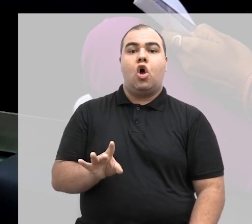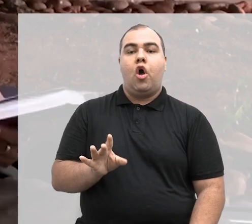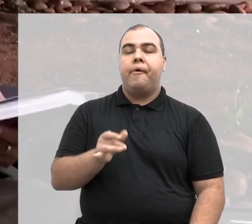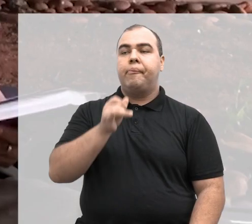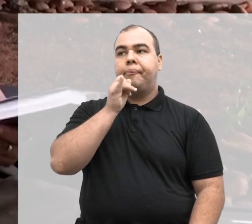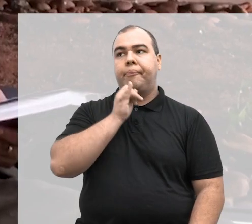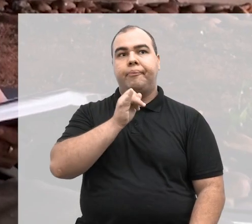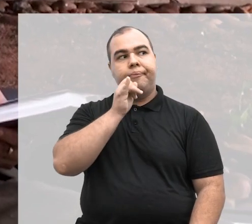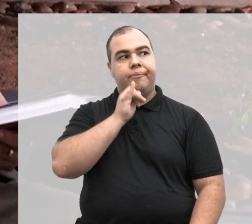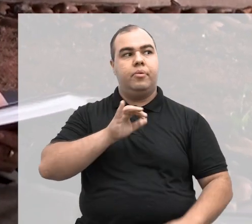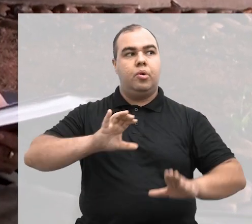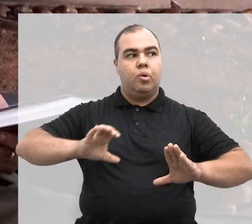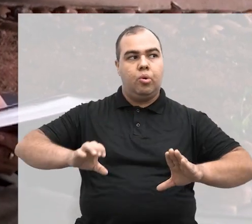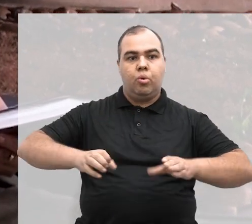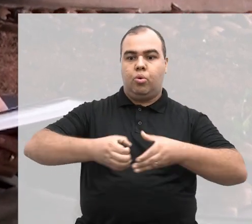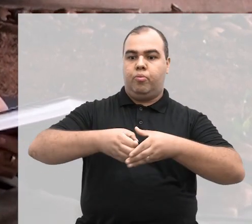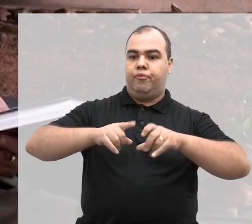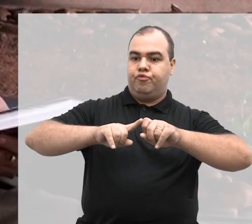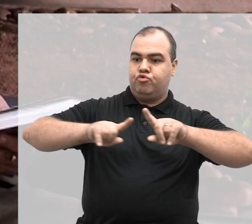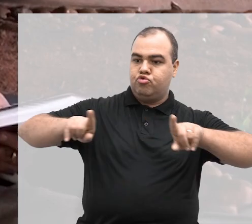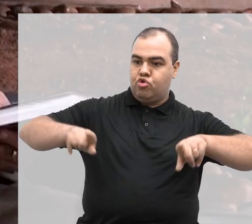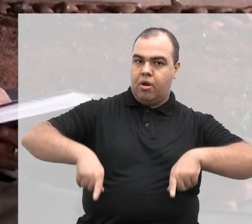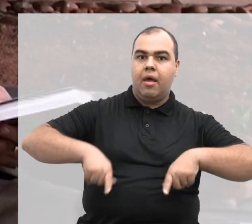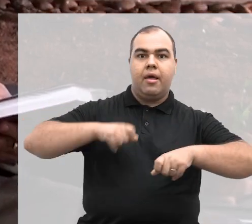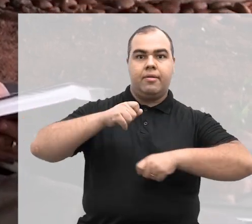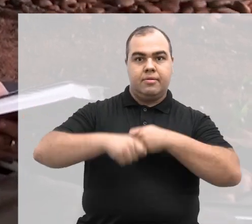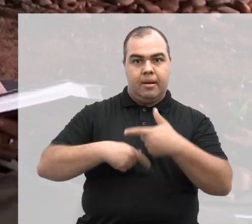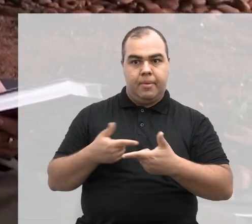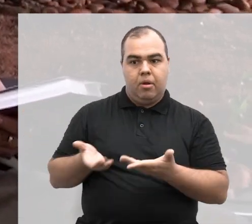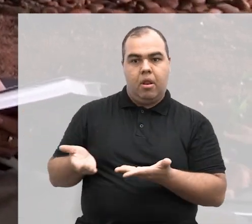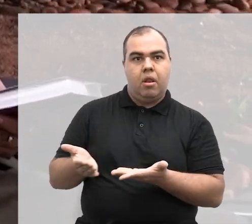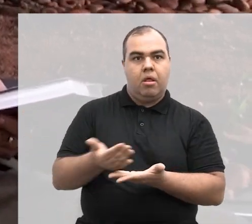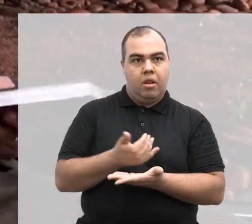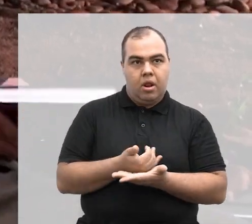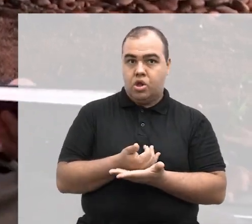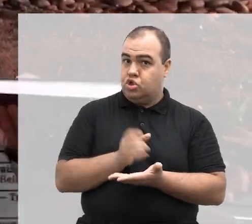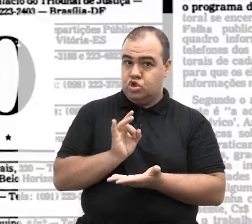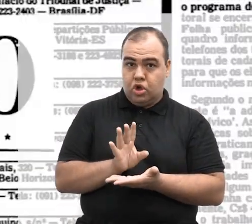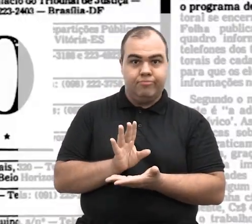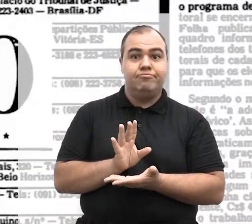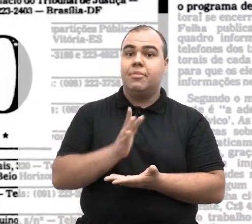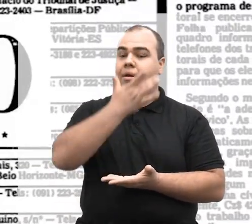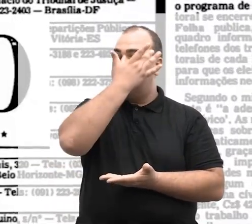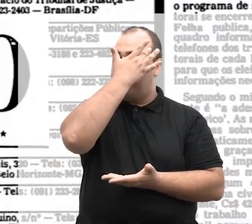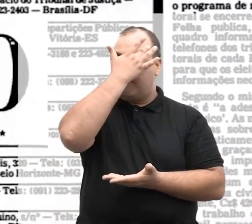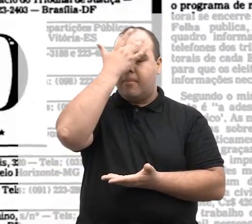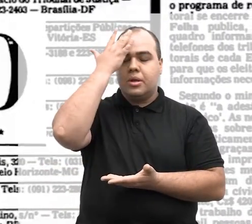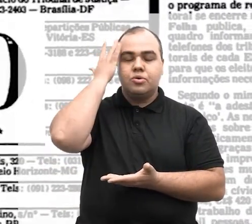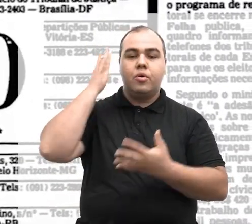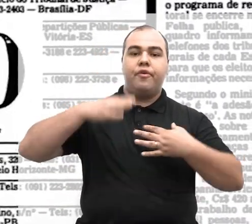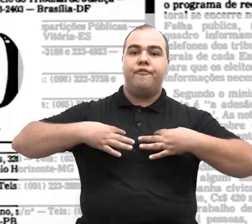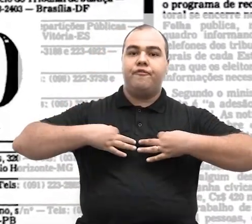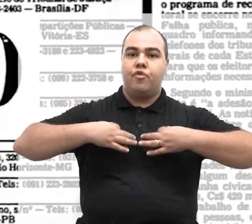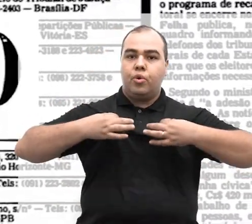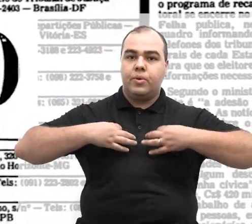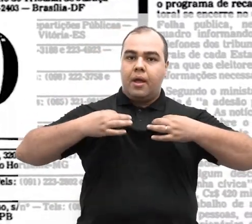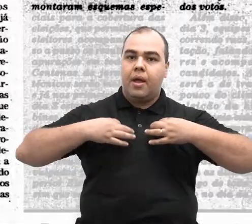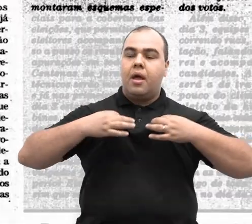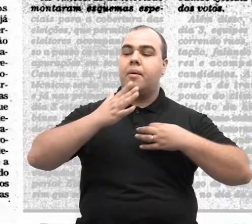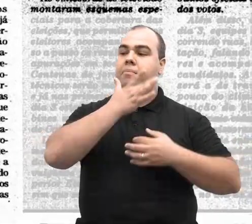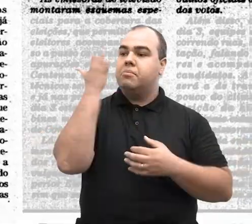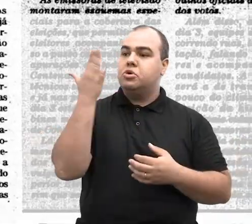só os funcionários do tribunal que trabalharam nessa coleta de dados. Pessoas voluntárias, pessoas